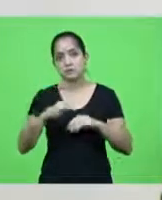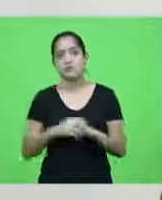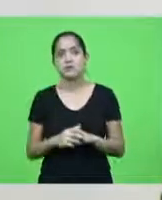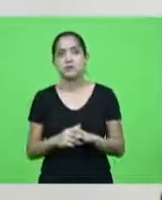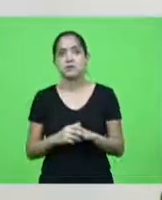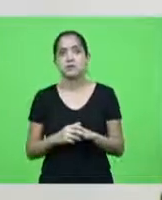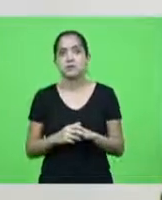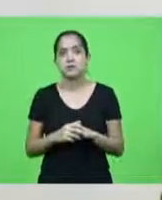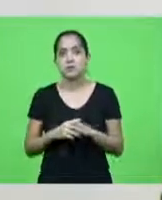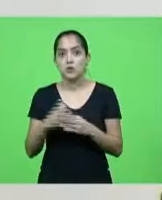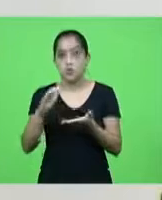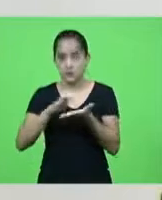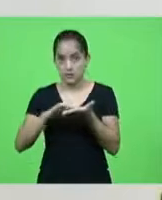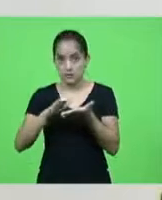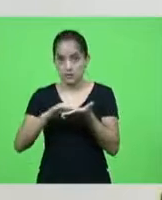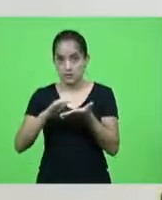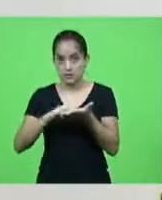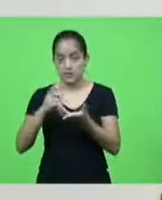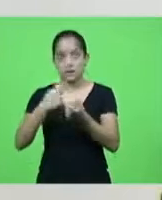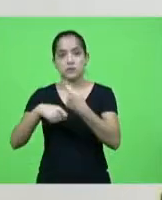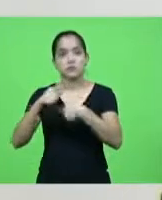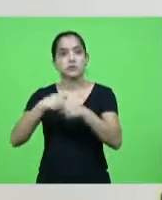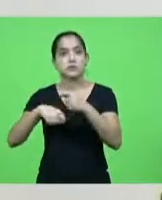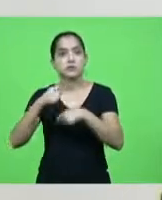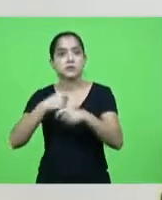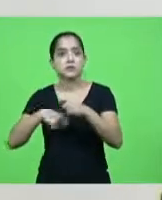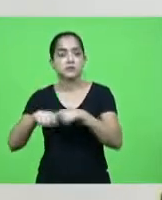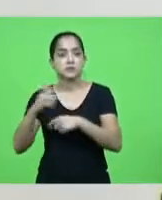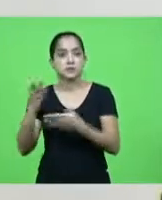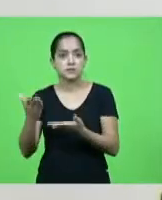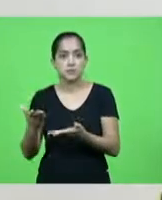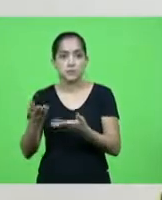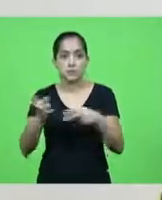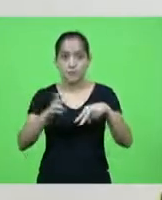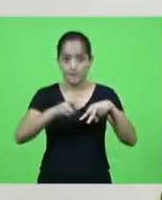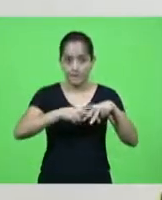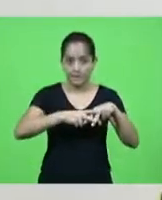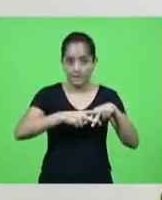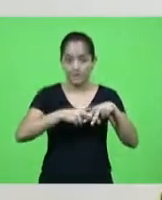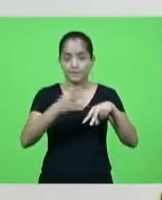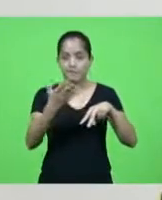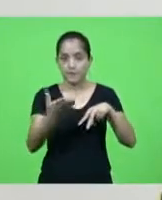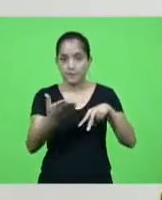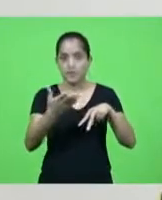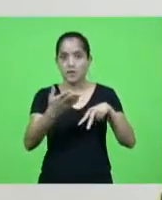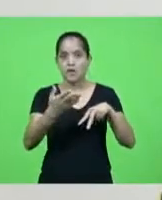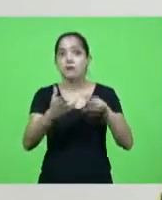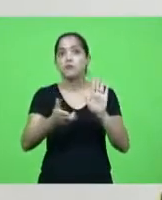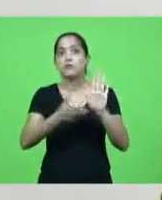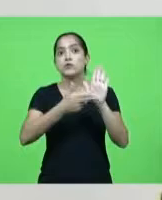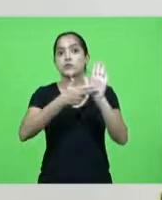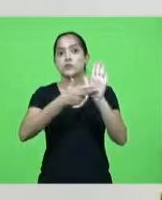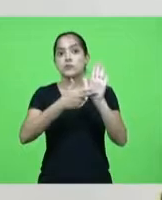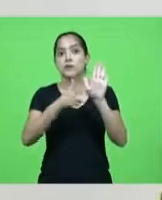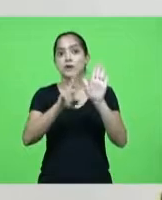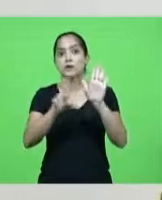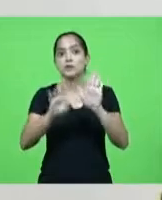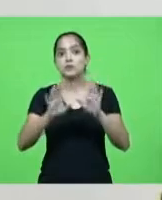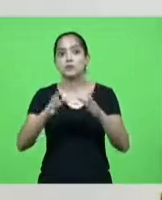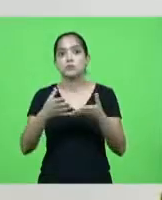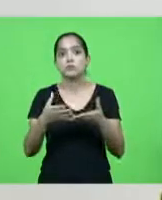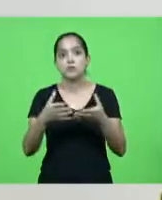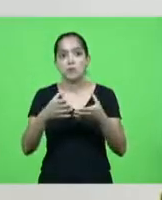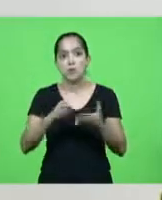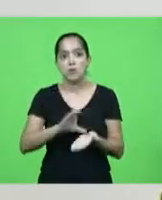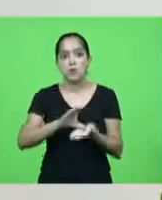secretário de administração penal foi nomeado como membro do